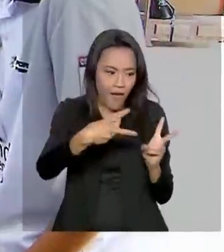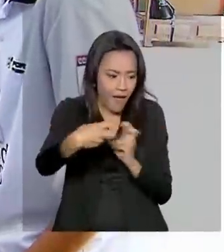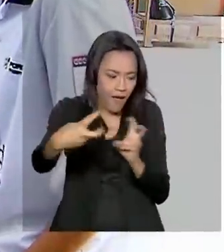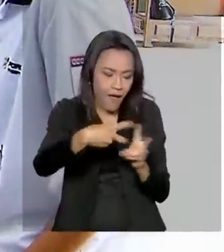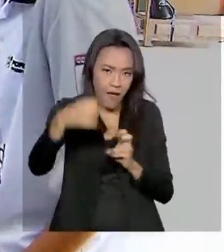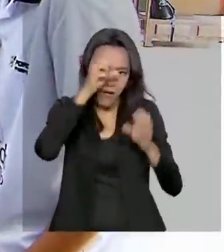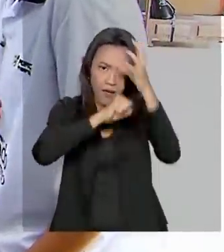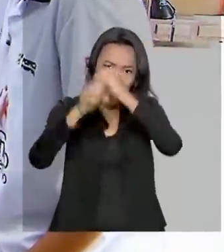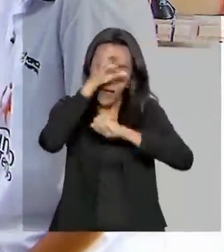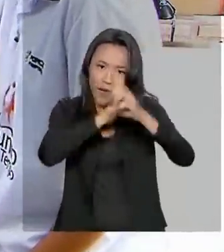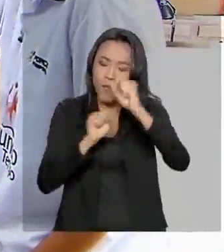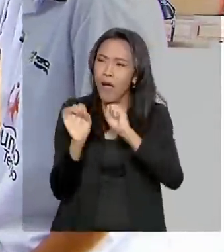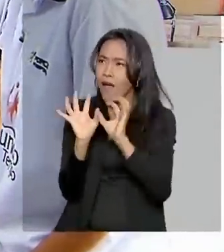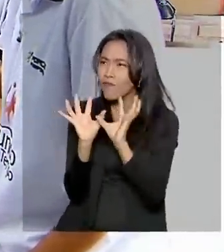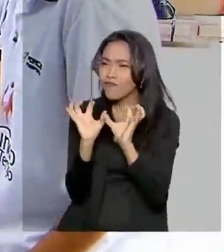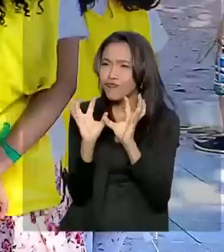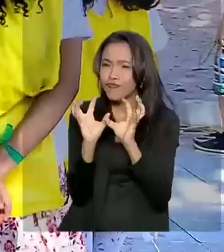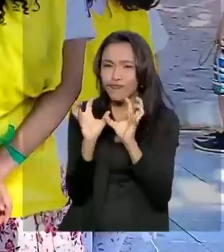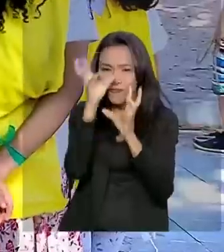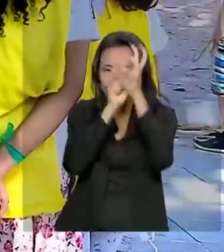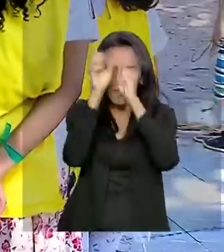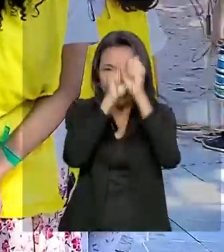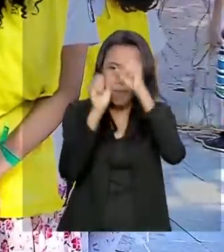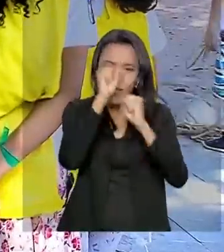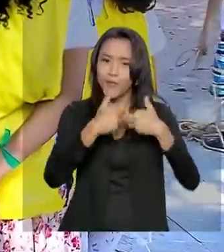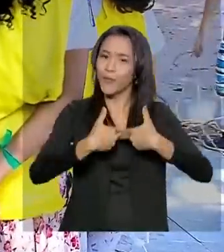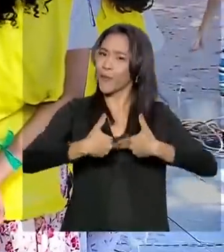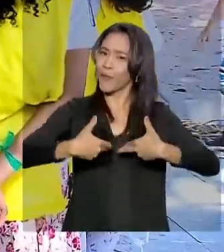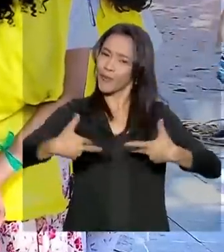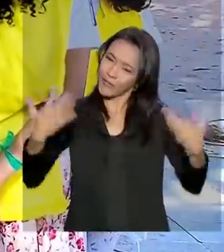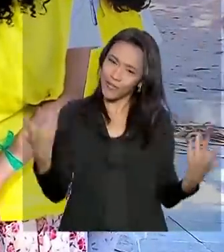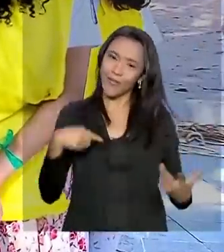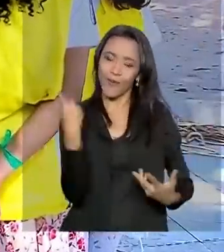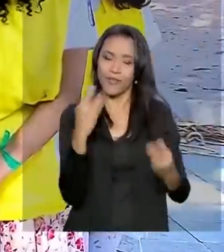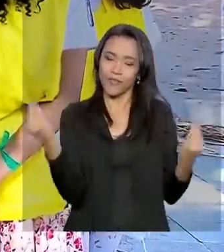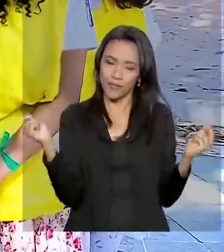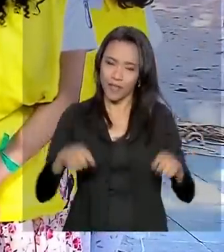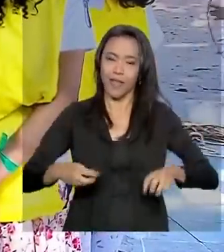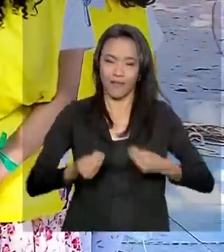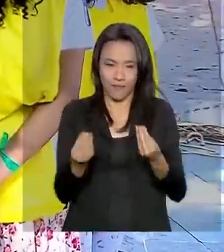esponjas querendo absorver um pouco daquilo que a gente pode dar para elas.